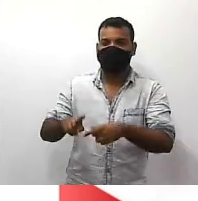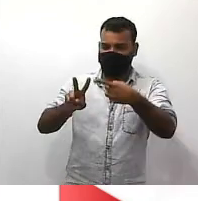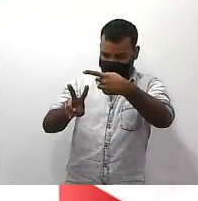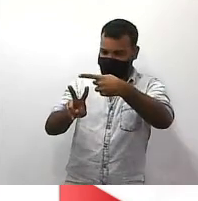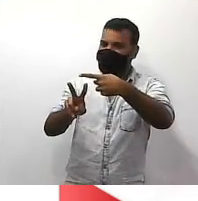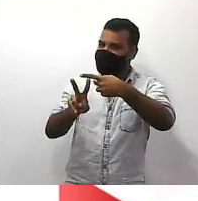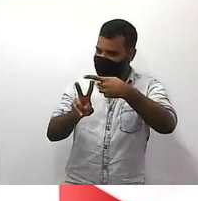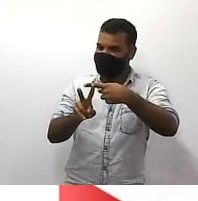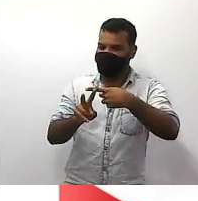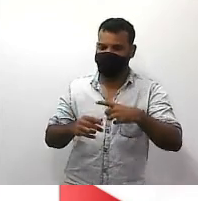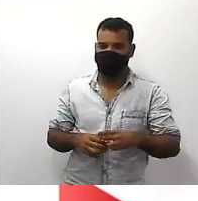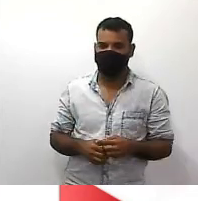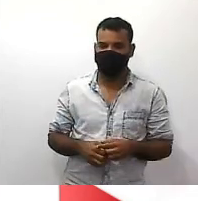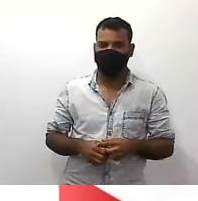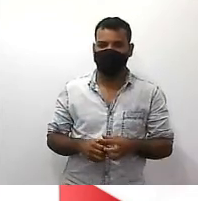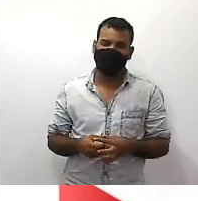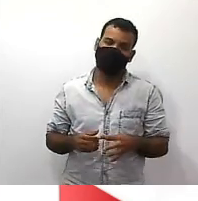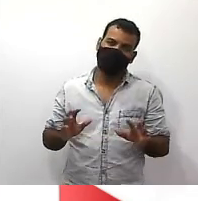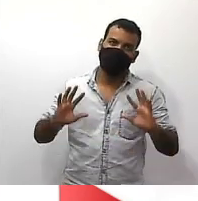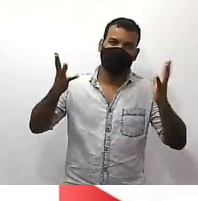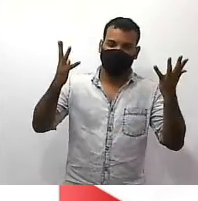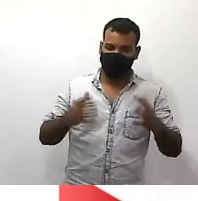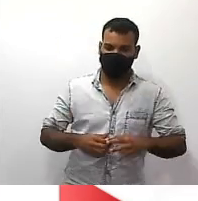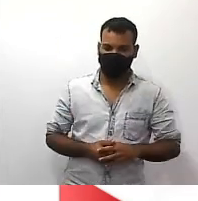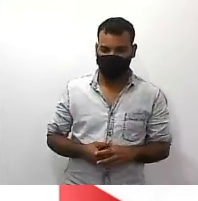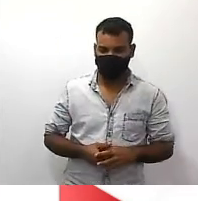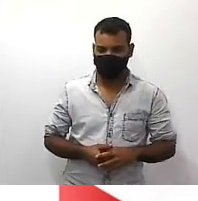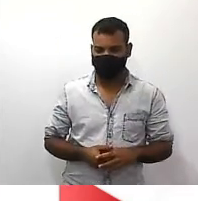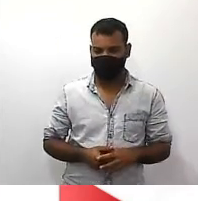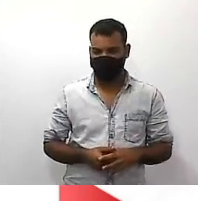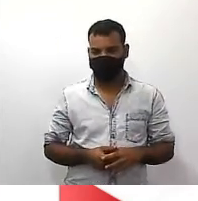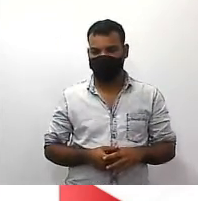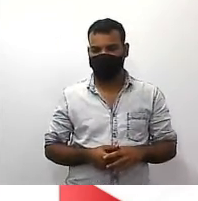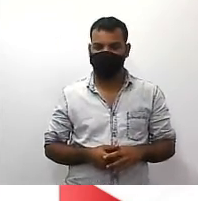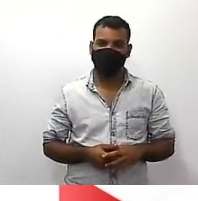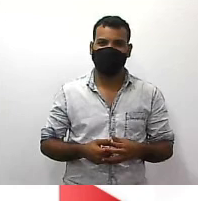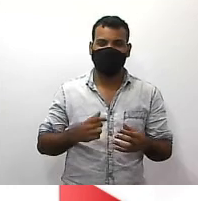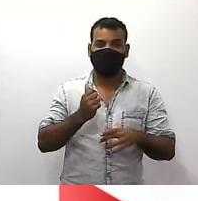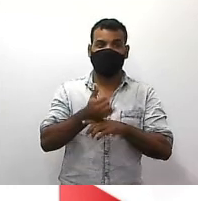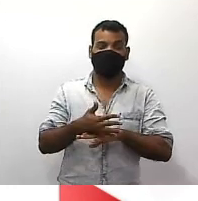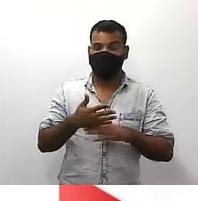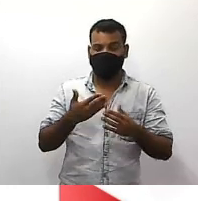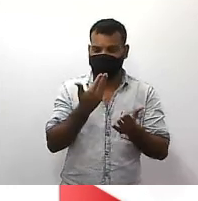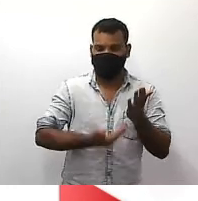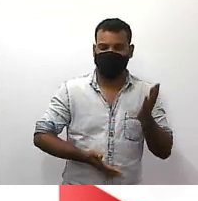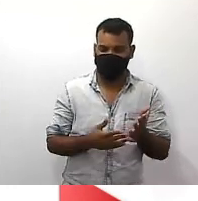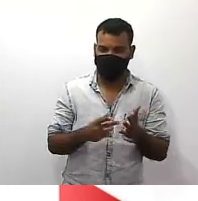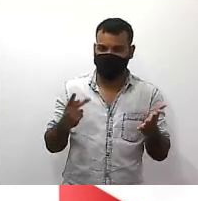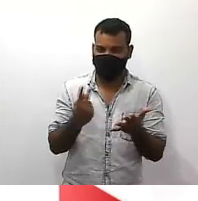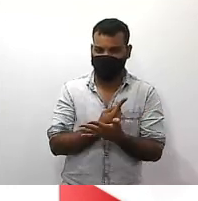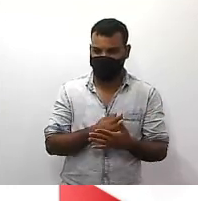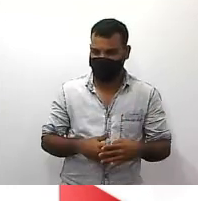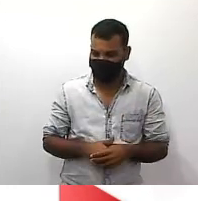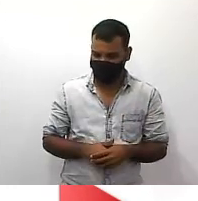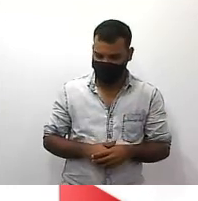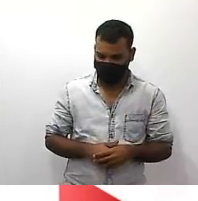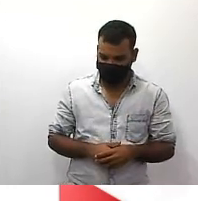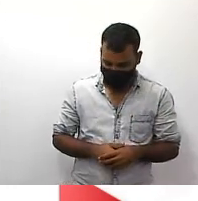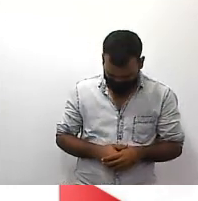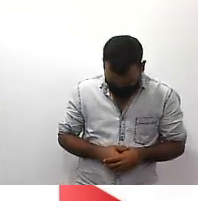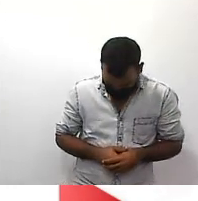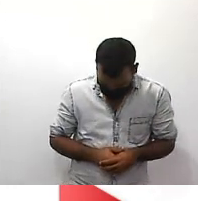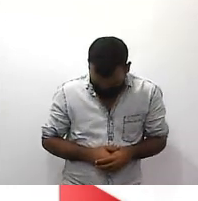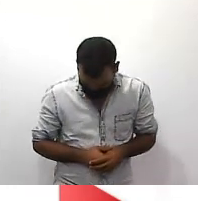é corrigir isso aí essas coisas acontecem coisas erro da madrugada 11 sobre 2 ok